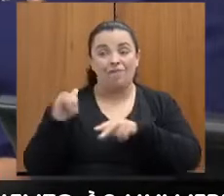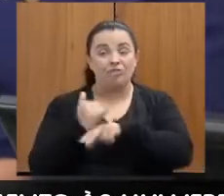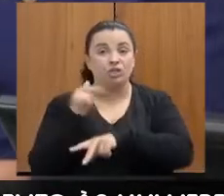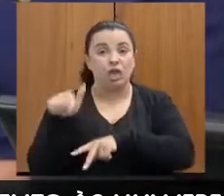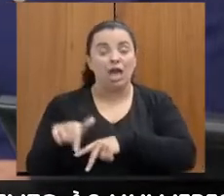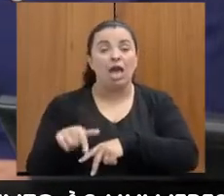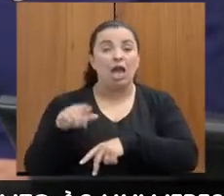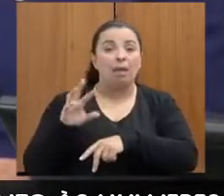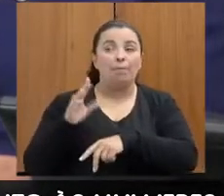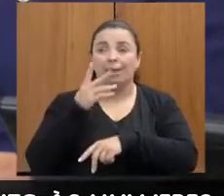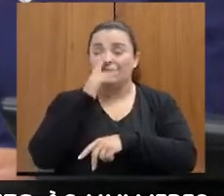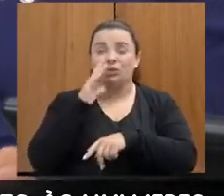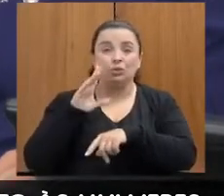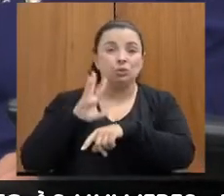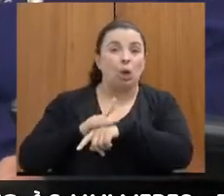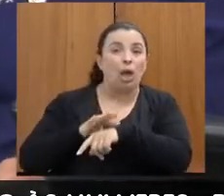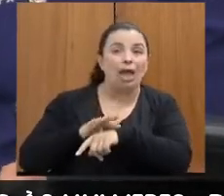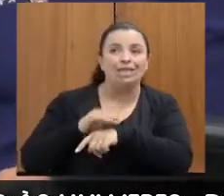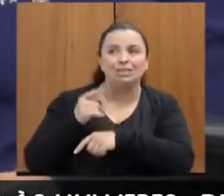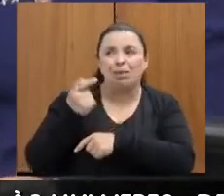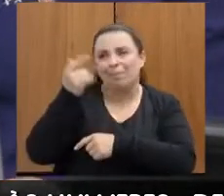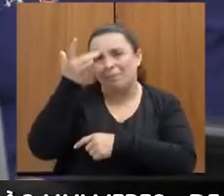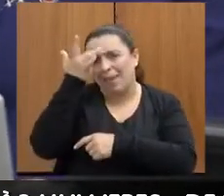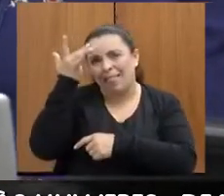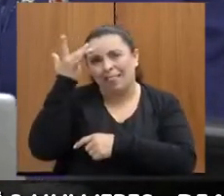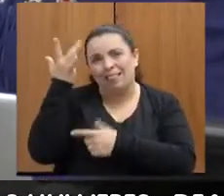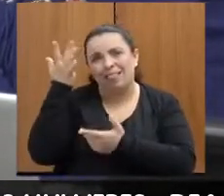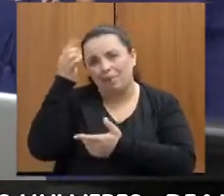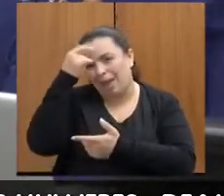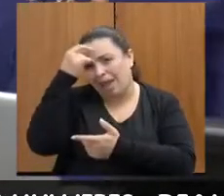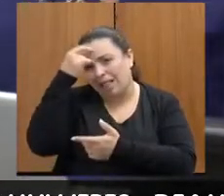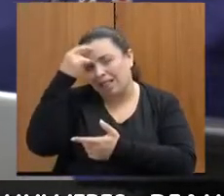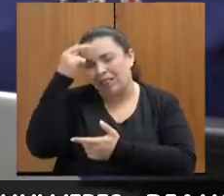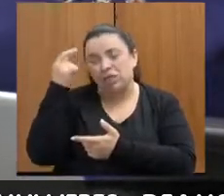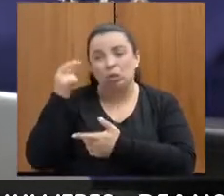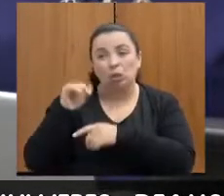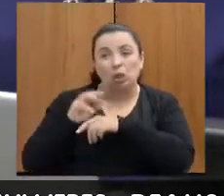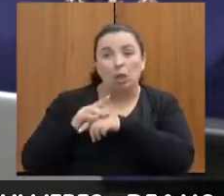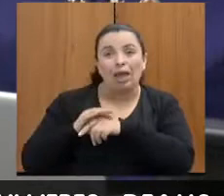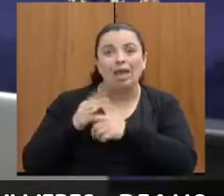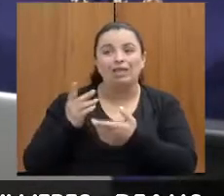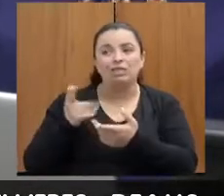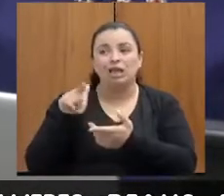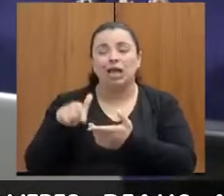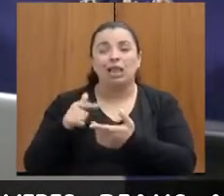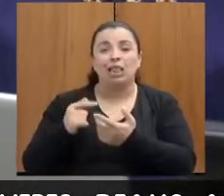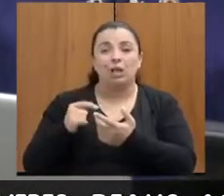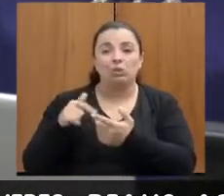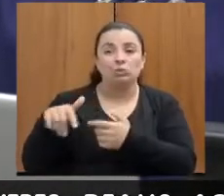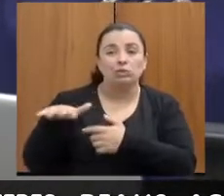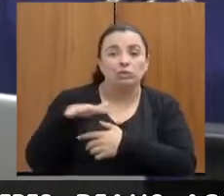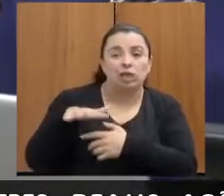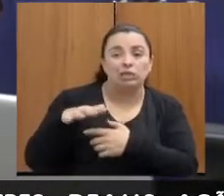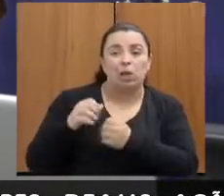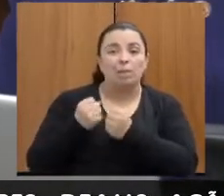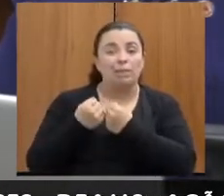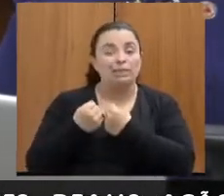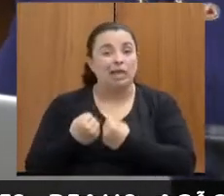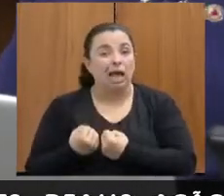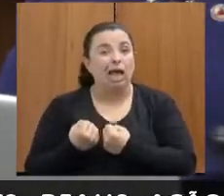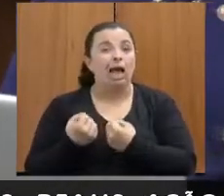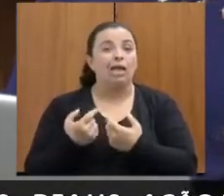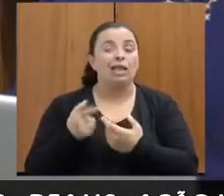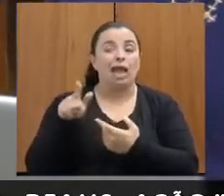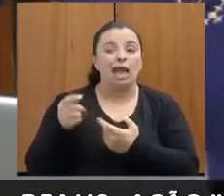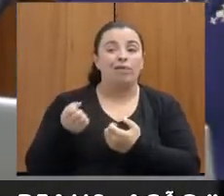mentalmente, quando a fala uma situação ali de violência, né? Então, ela está ali numa situação pesada, vai passar as